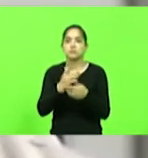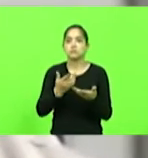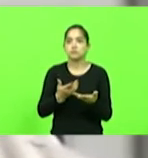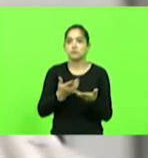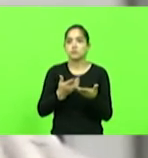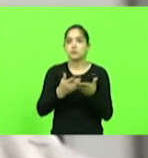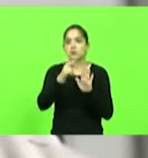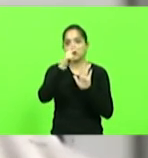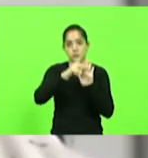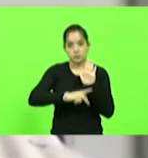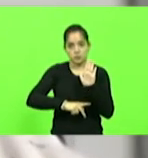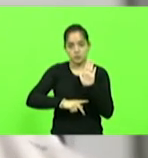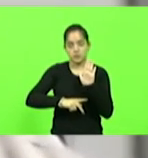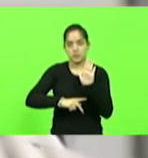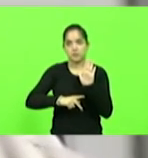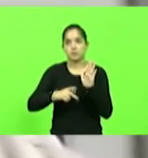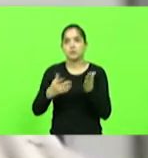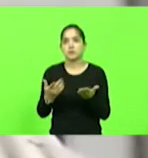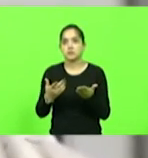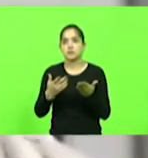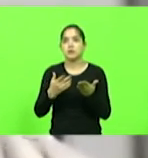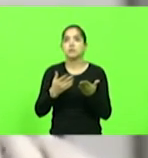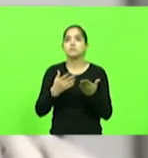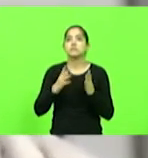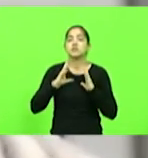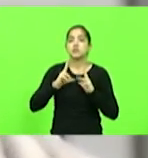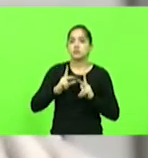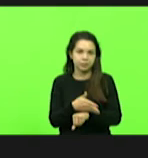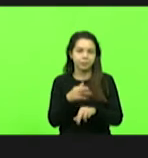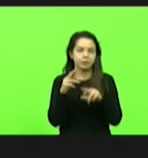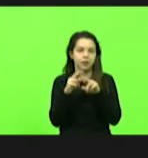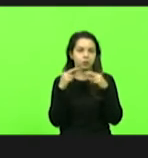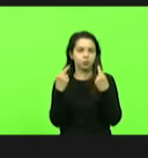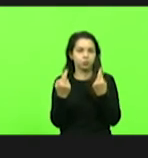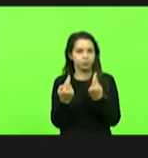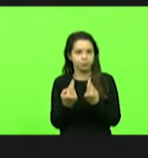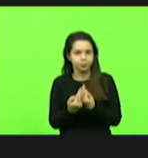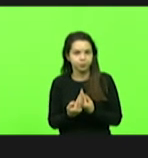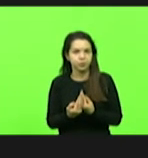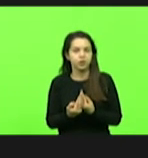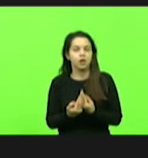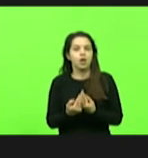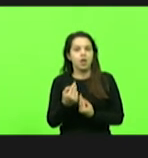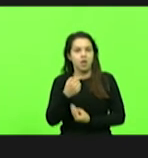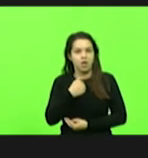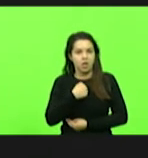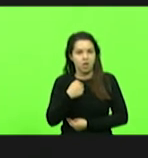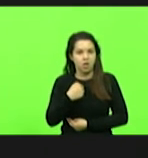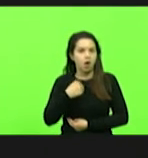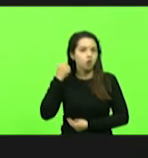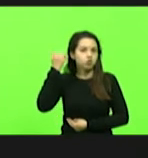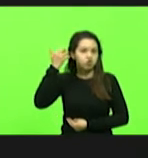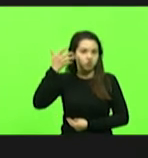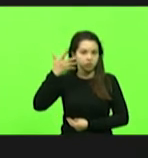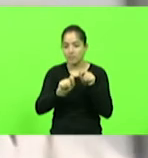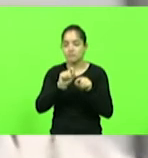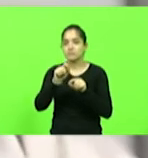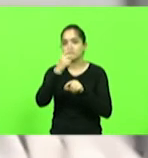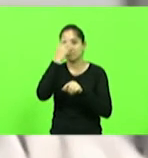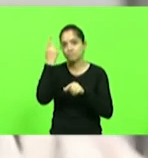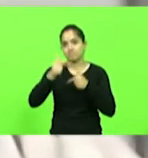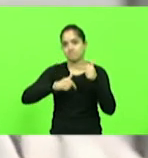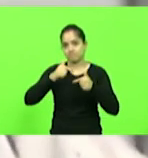estadual do Fórum de Trabalhadores do Sistema Único de Assistência Social, o SUAS, apontou quais são os problemas encontrados por quem trabalha na área.